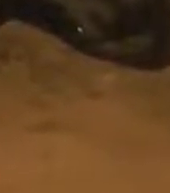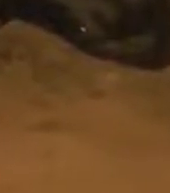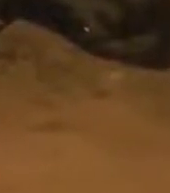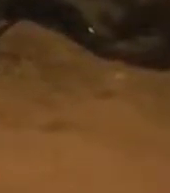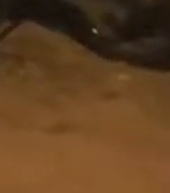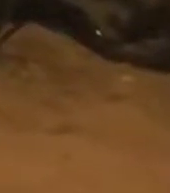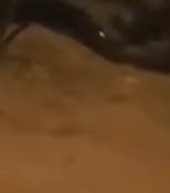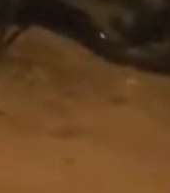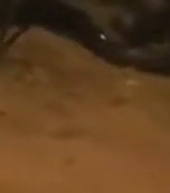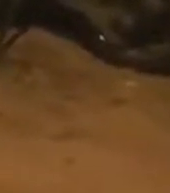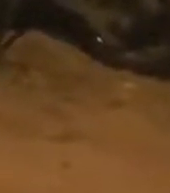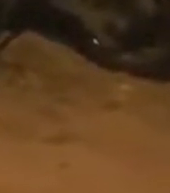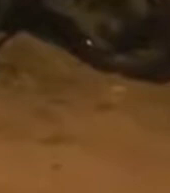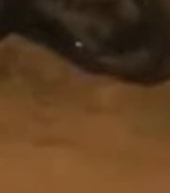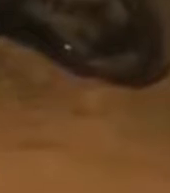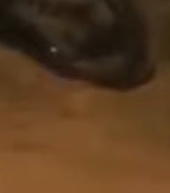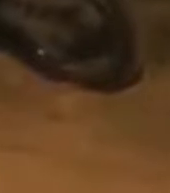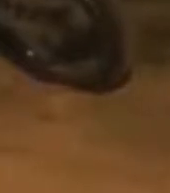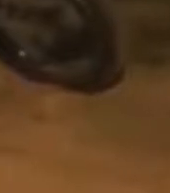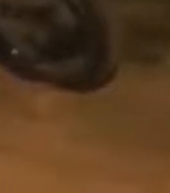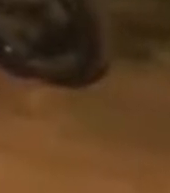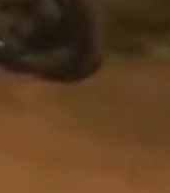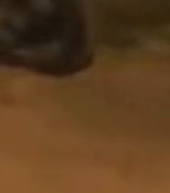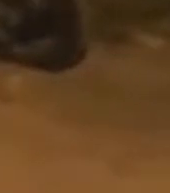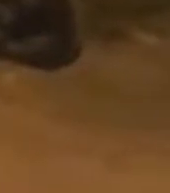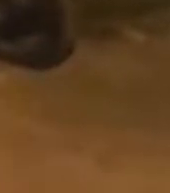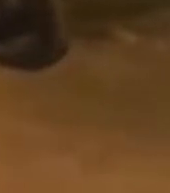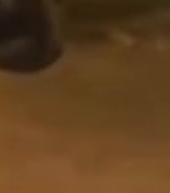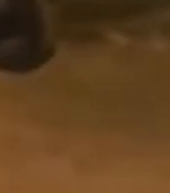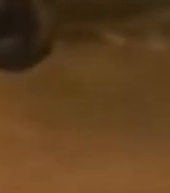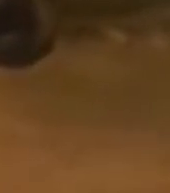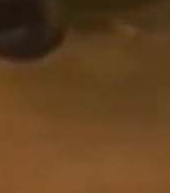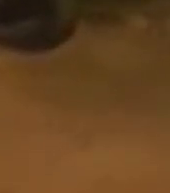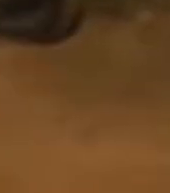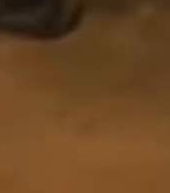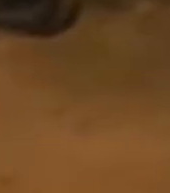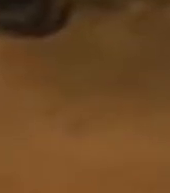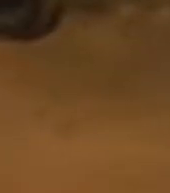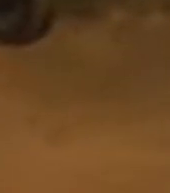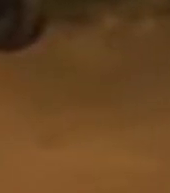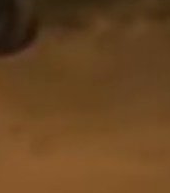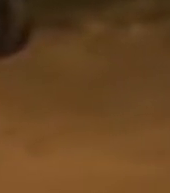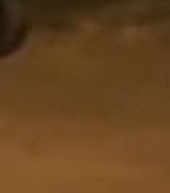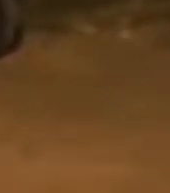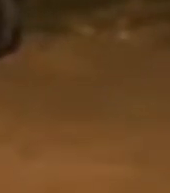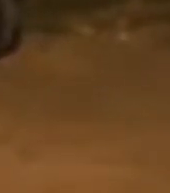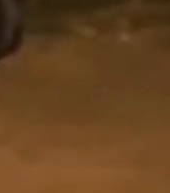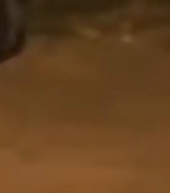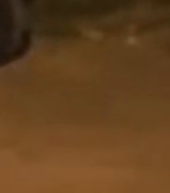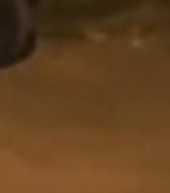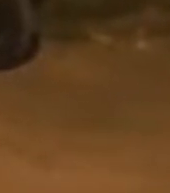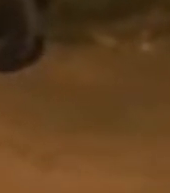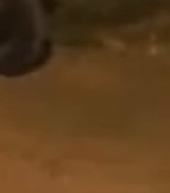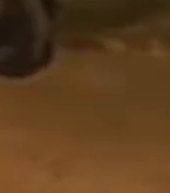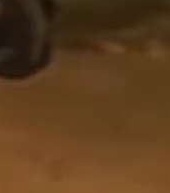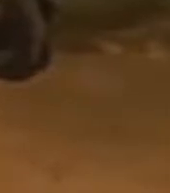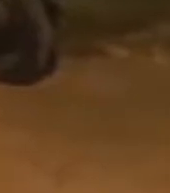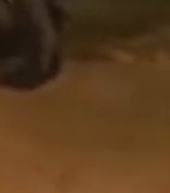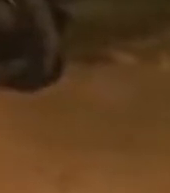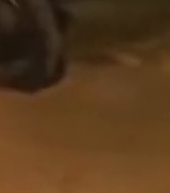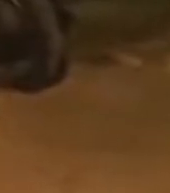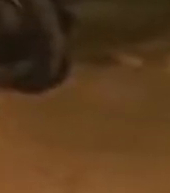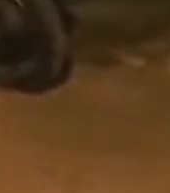4 de abril. Um cidadão aqui, professor da UFSC, aposentado, veio aqui no